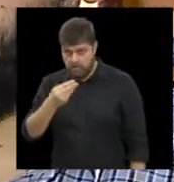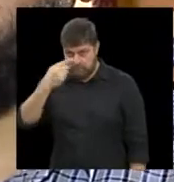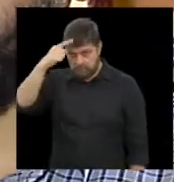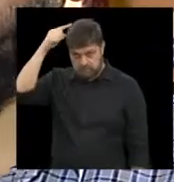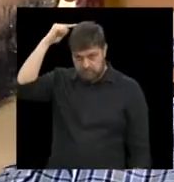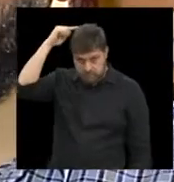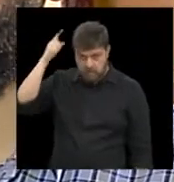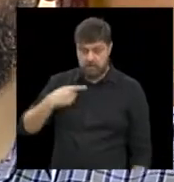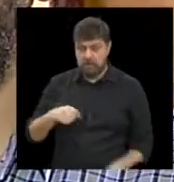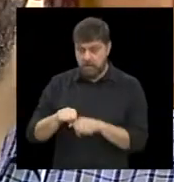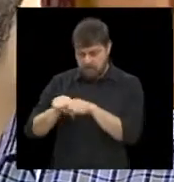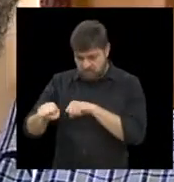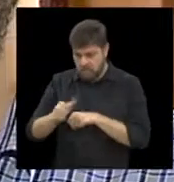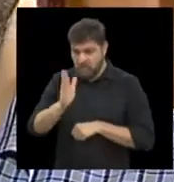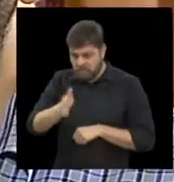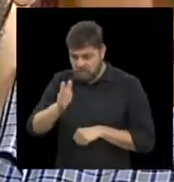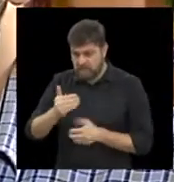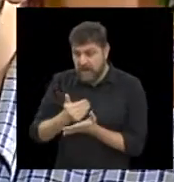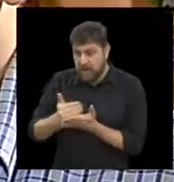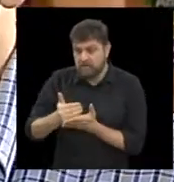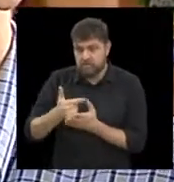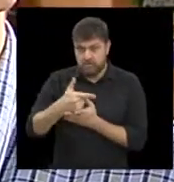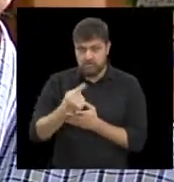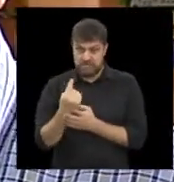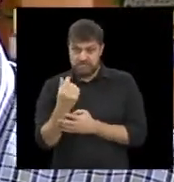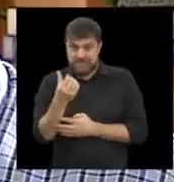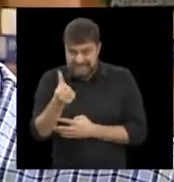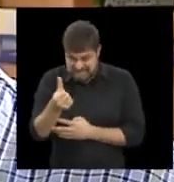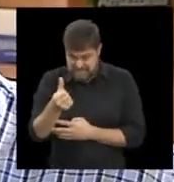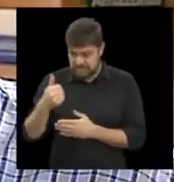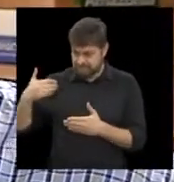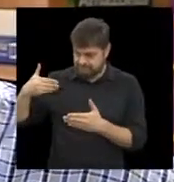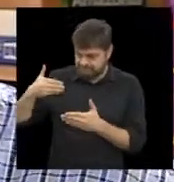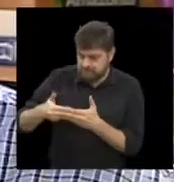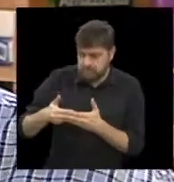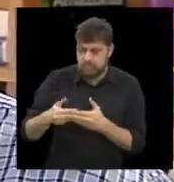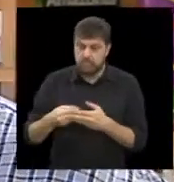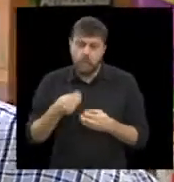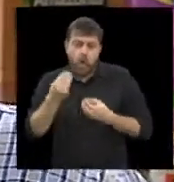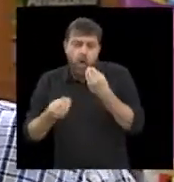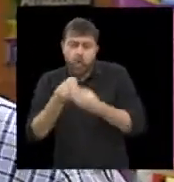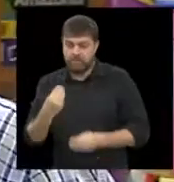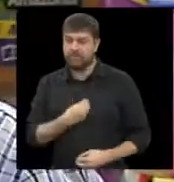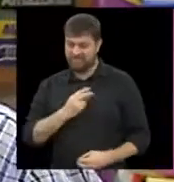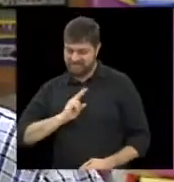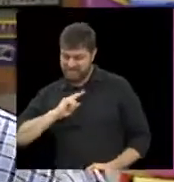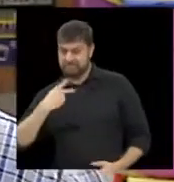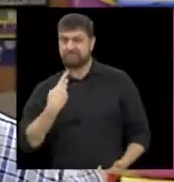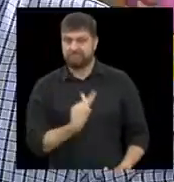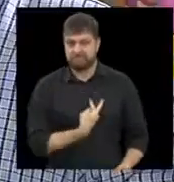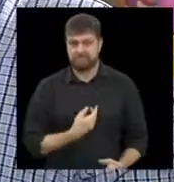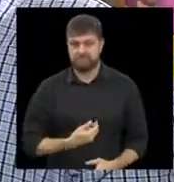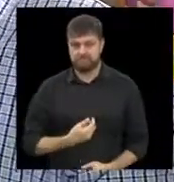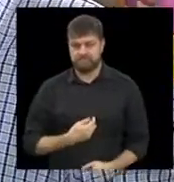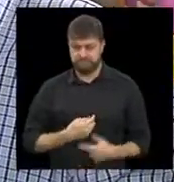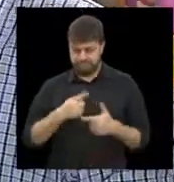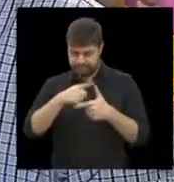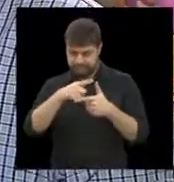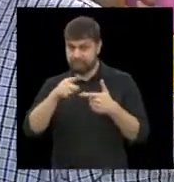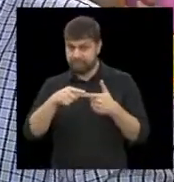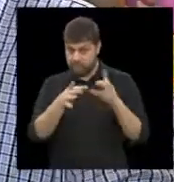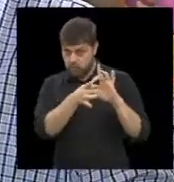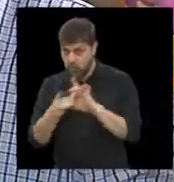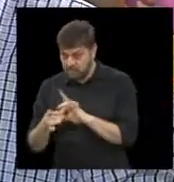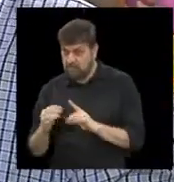-formado, participa desde 2016 do programa e conta como sua vida mudou desde então. Vou falar dois